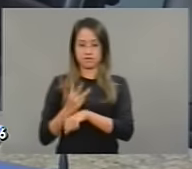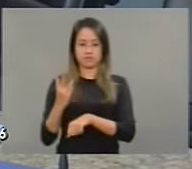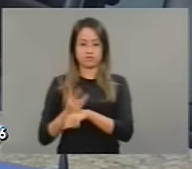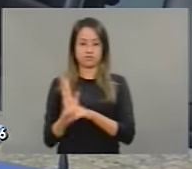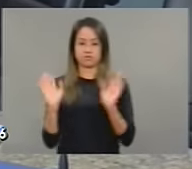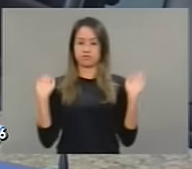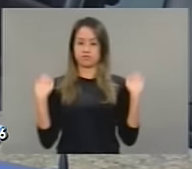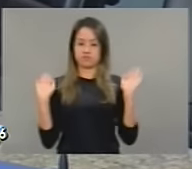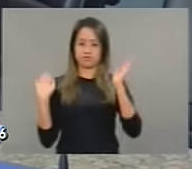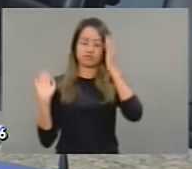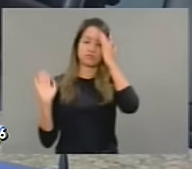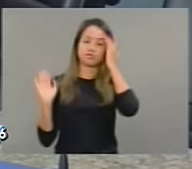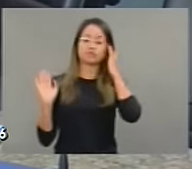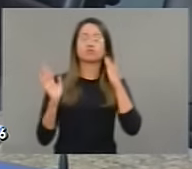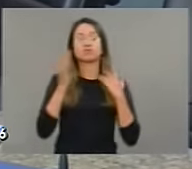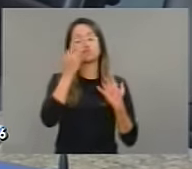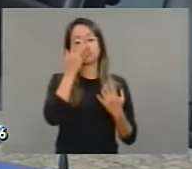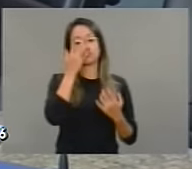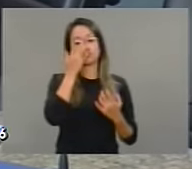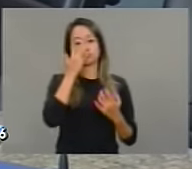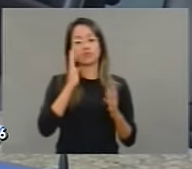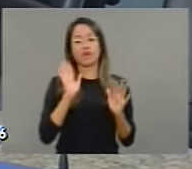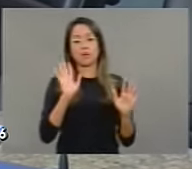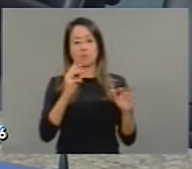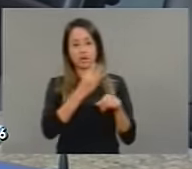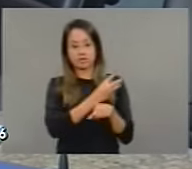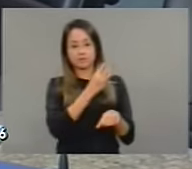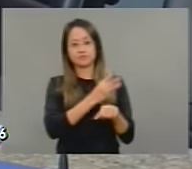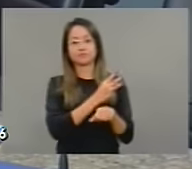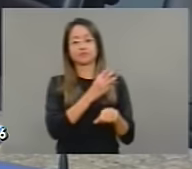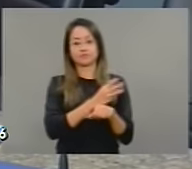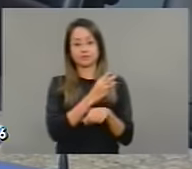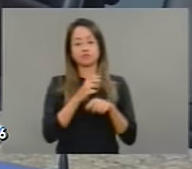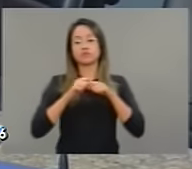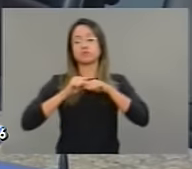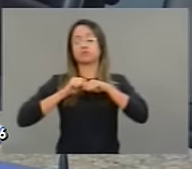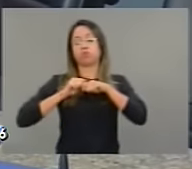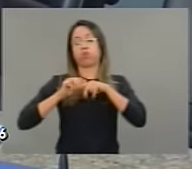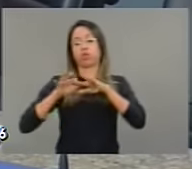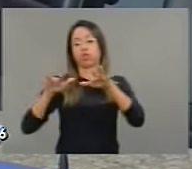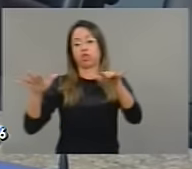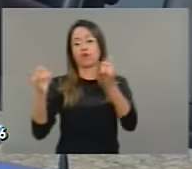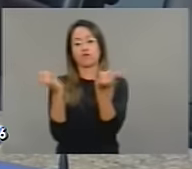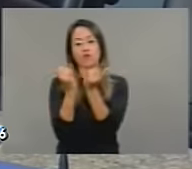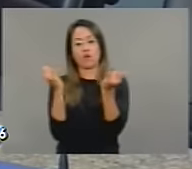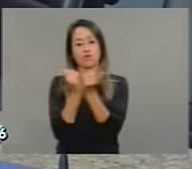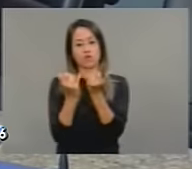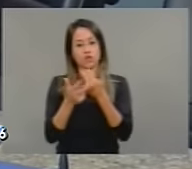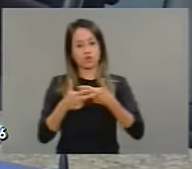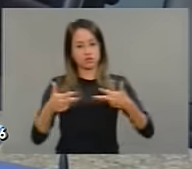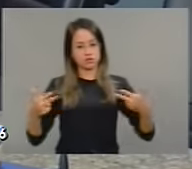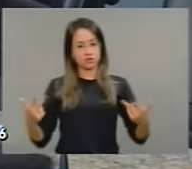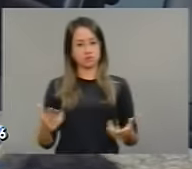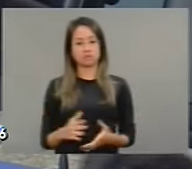rede social, mas é uma rede social, é uma rede social que ela divulga, deputado Roberto Miskita, as coisas, de uma forma a viralizar em questões de